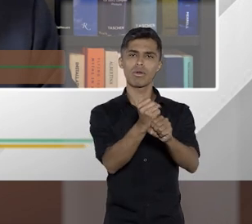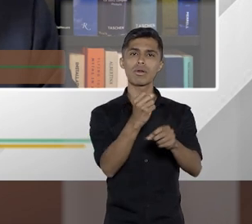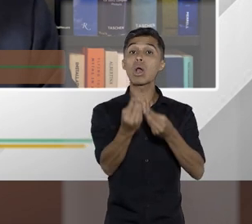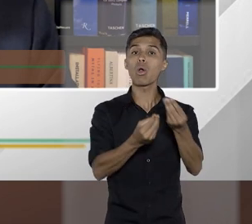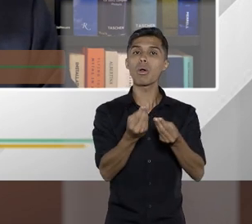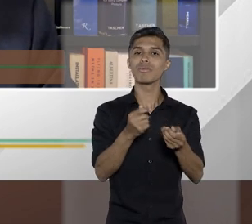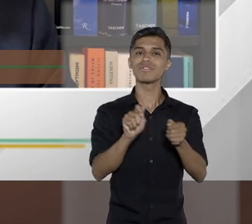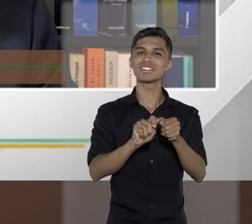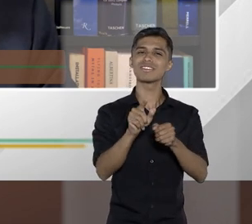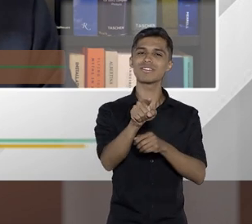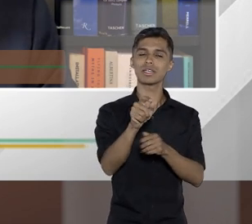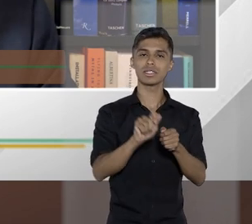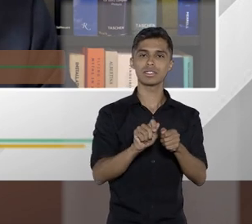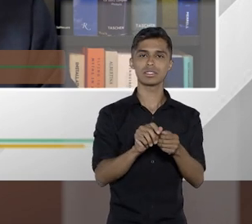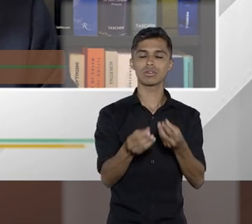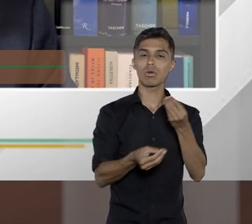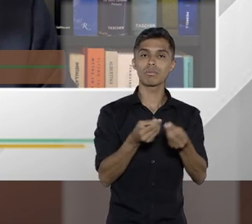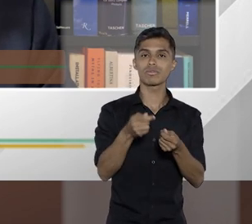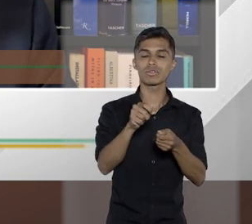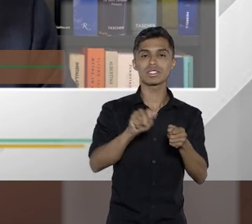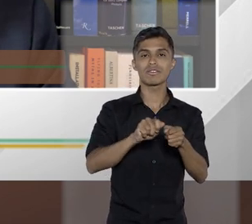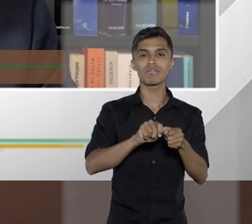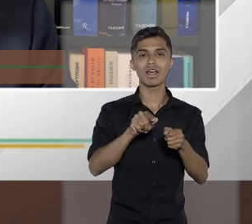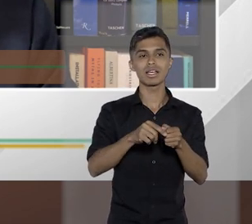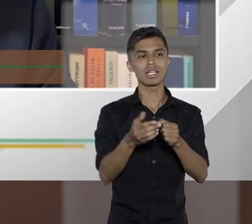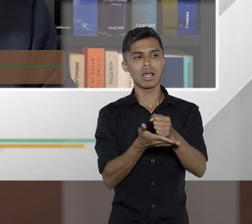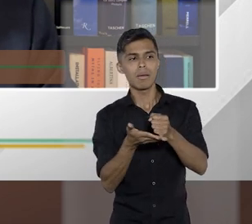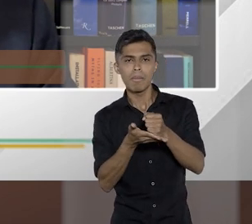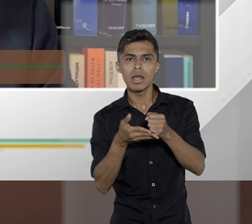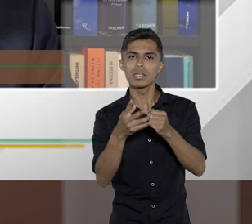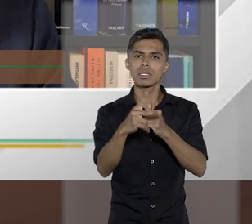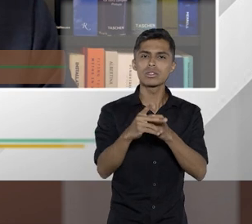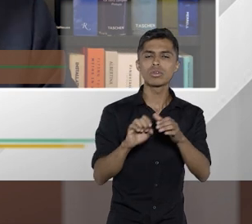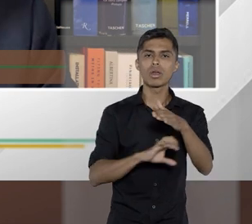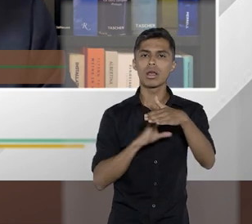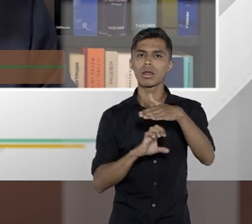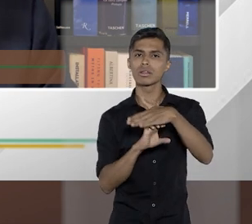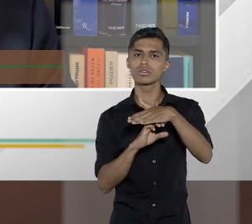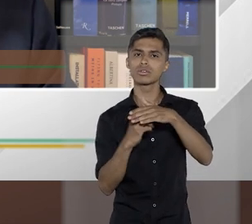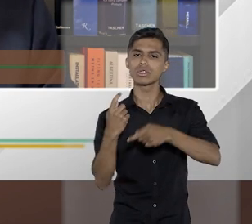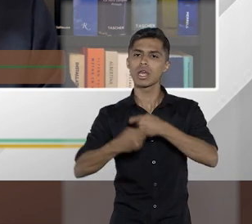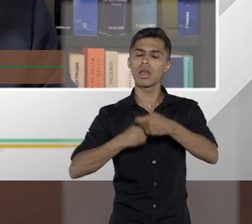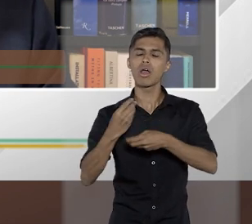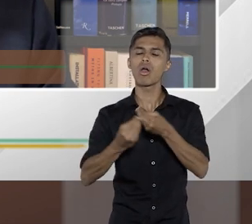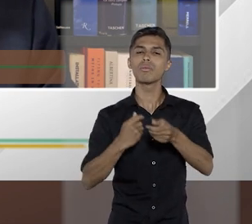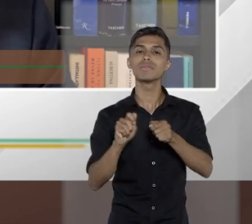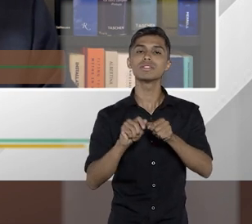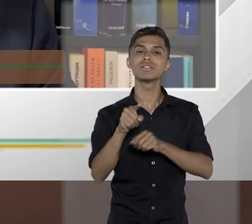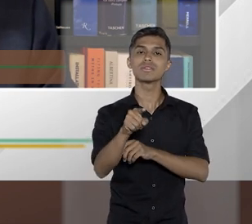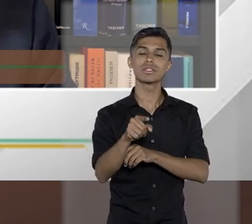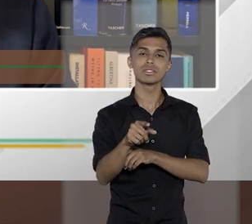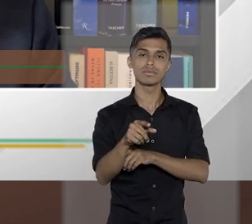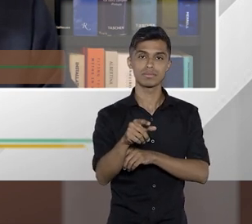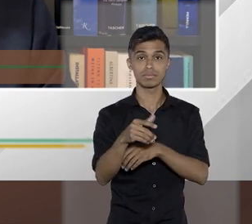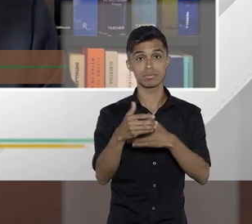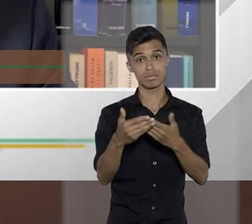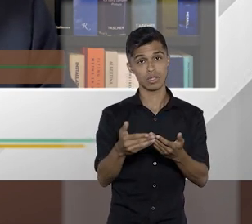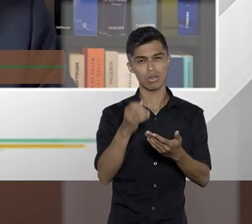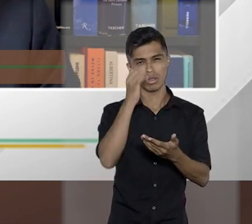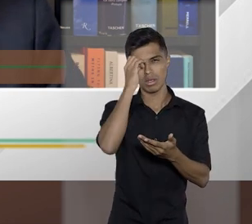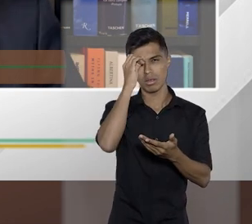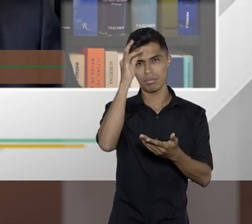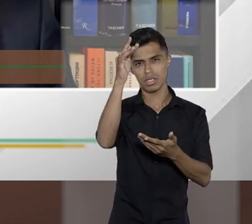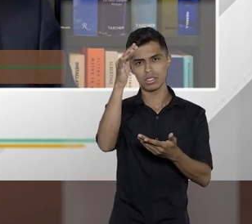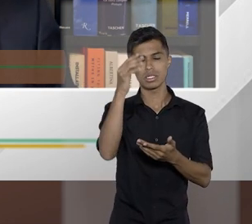você faz sua contabilidade? Como você estabelece as bases do seu negócio? Então,